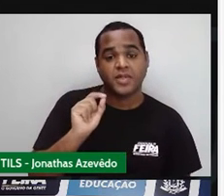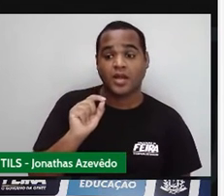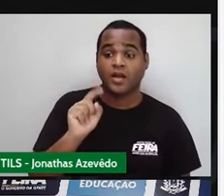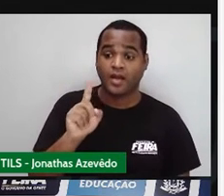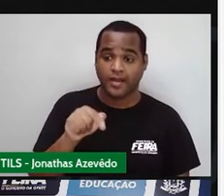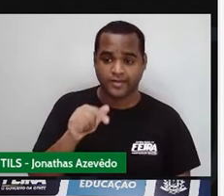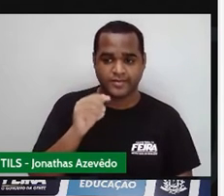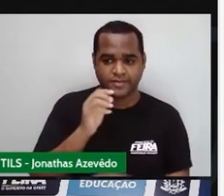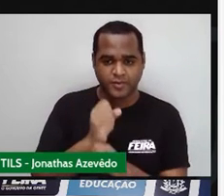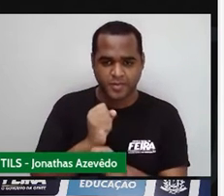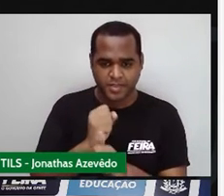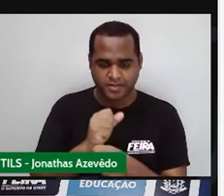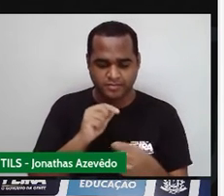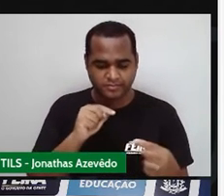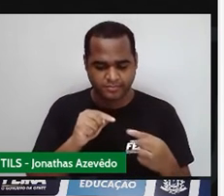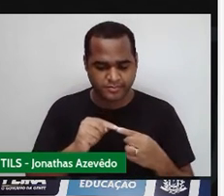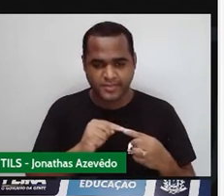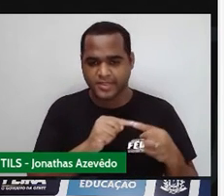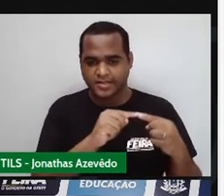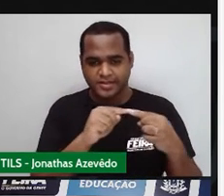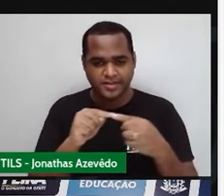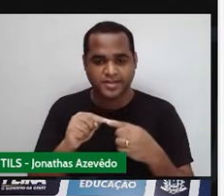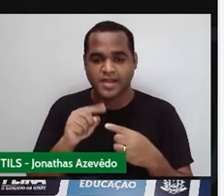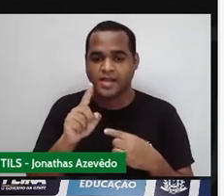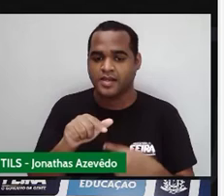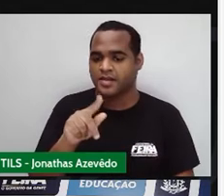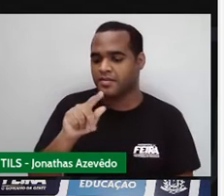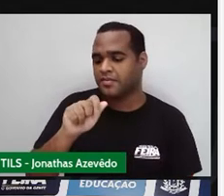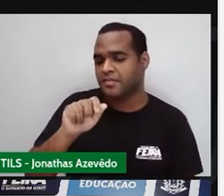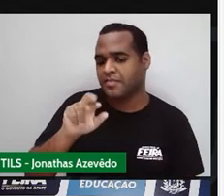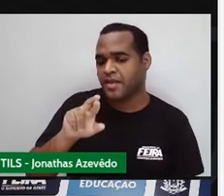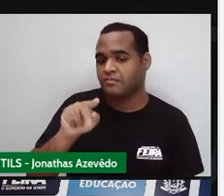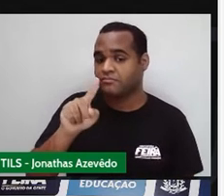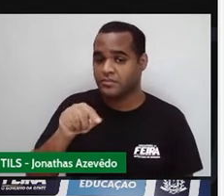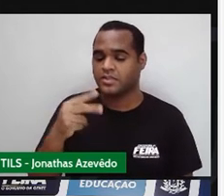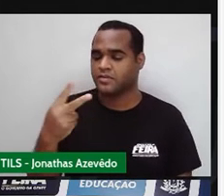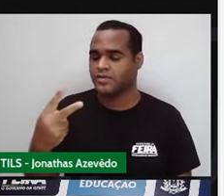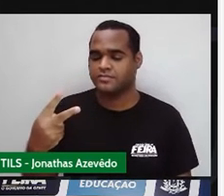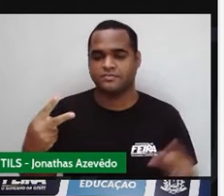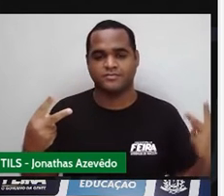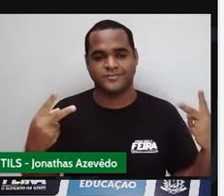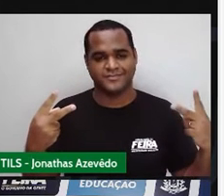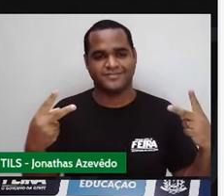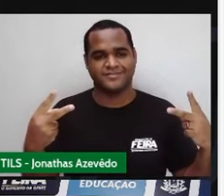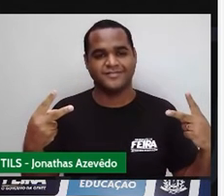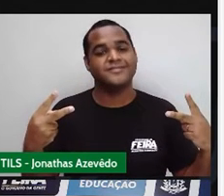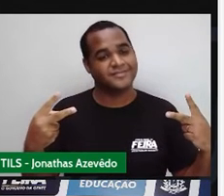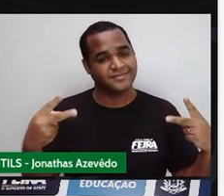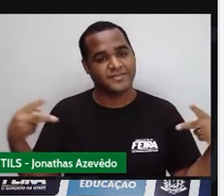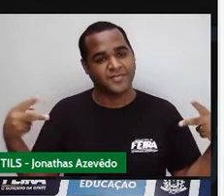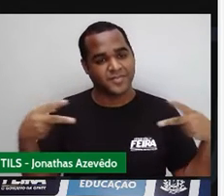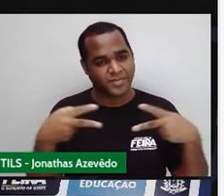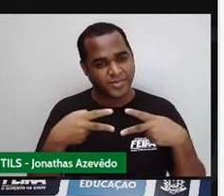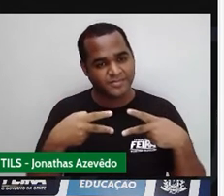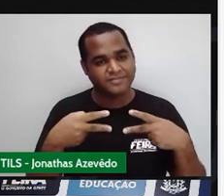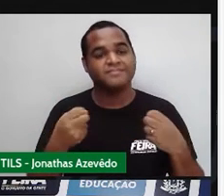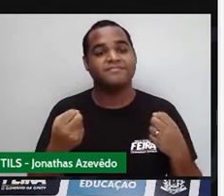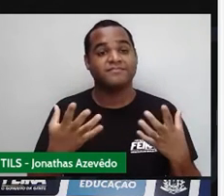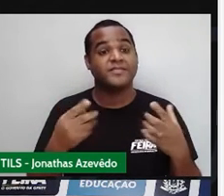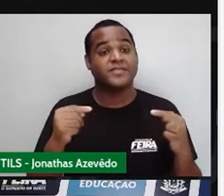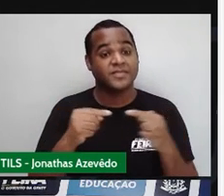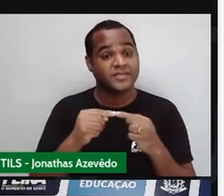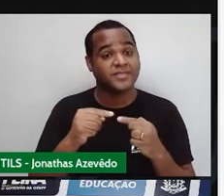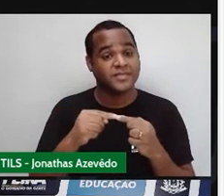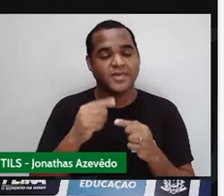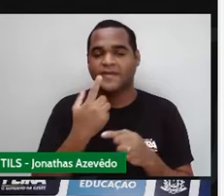um par, um par. Um par significa dois. Dois lados, ó. O vermelhinho em cima e o vermelhinho embaixo.